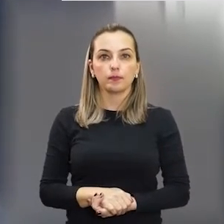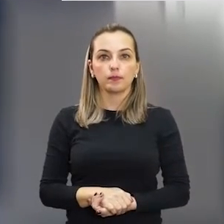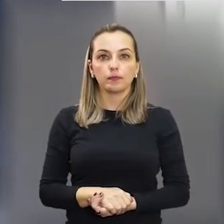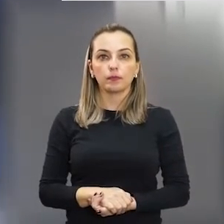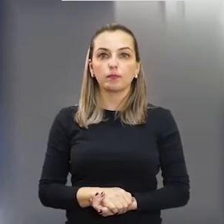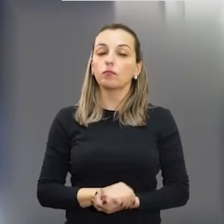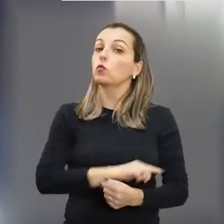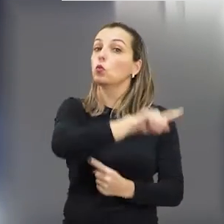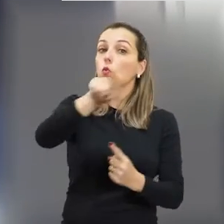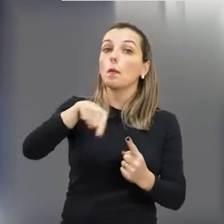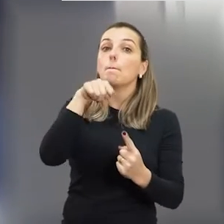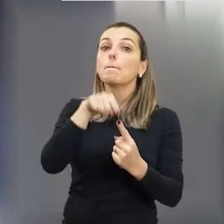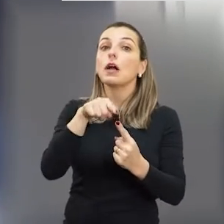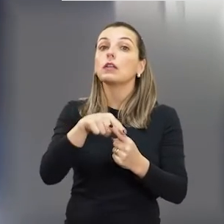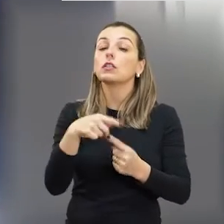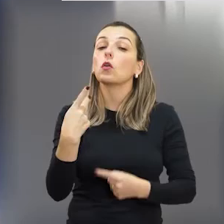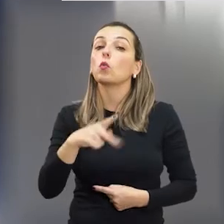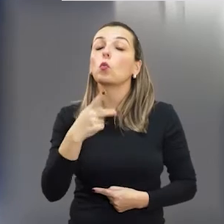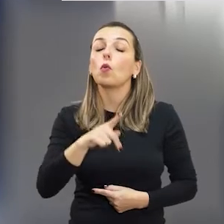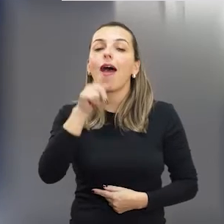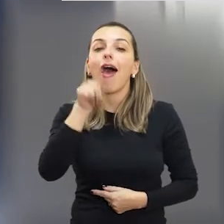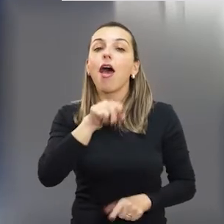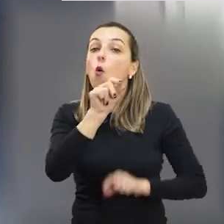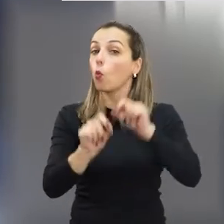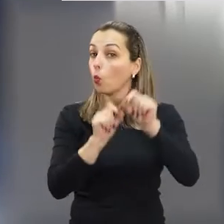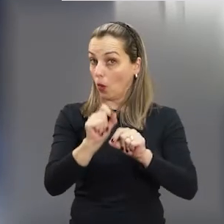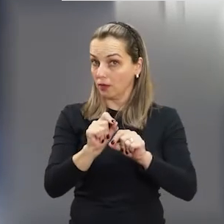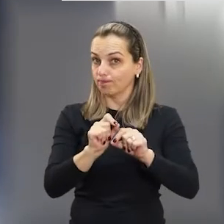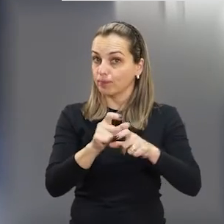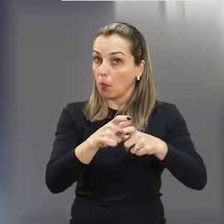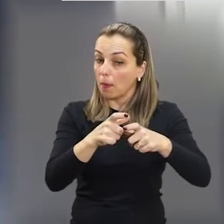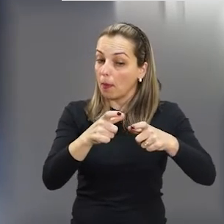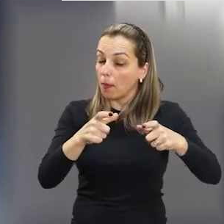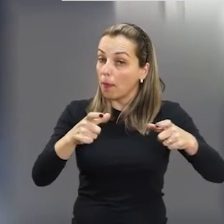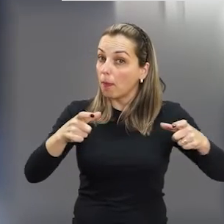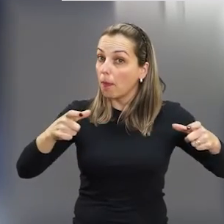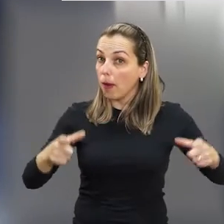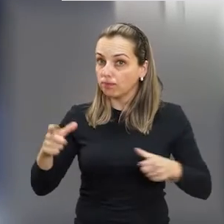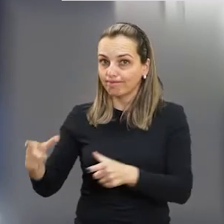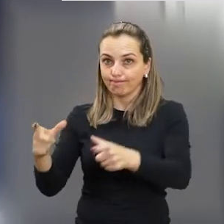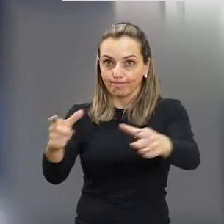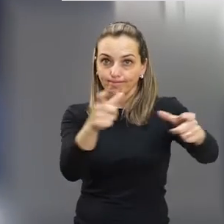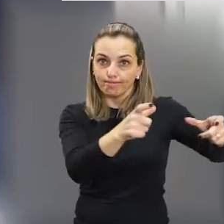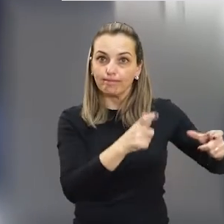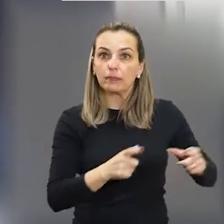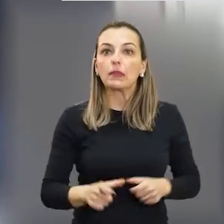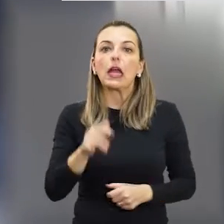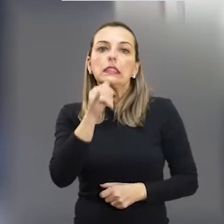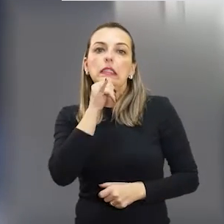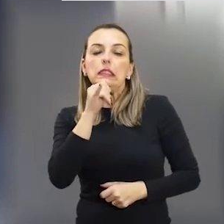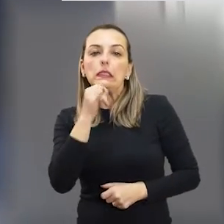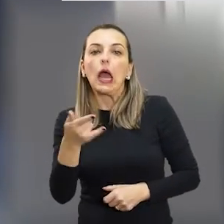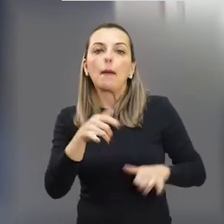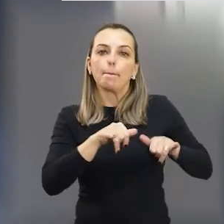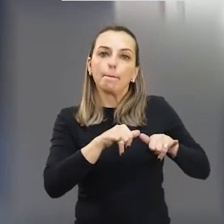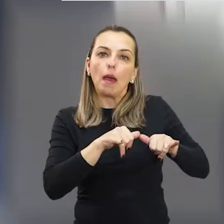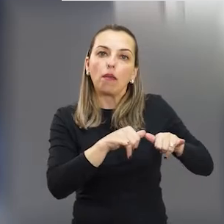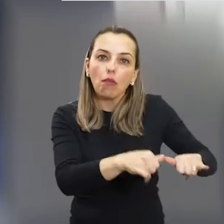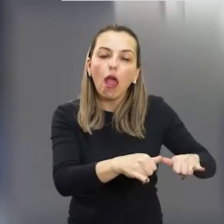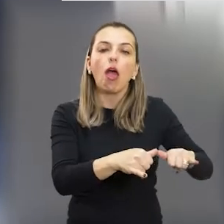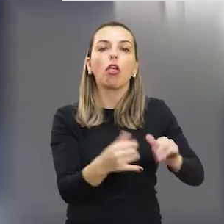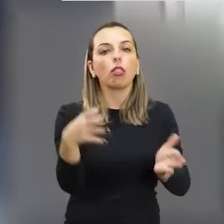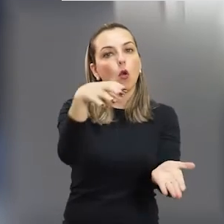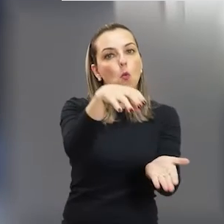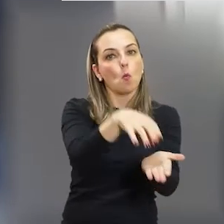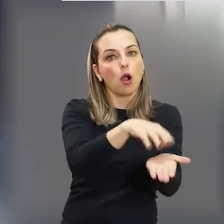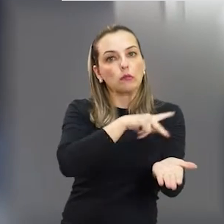vítima. O nosso objetivo aqui é expandir o foco para várias atividades que tratam com o